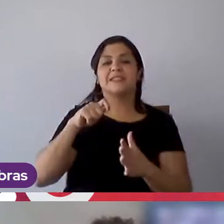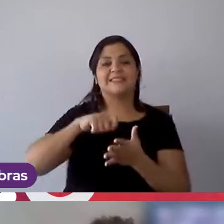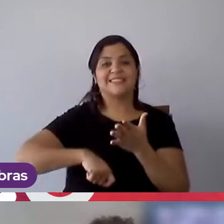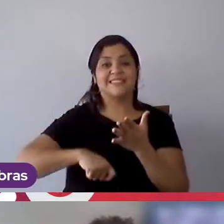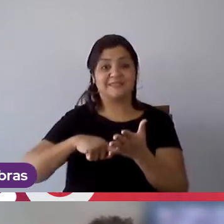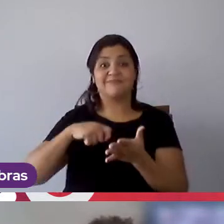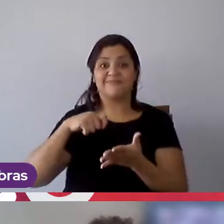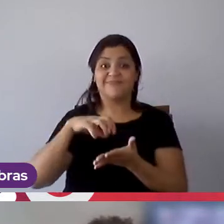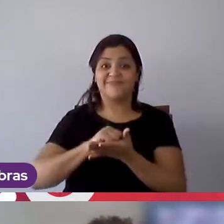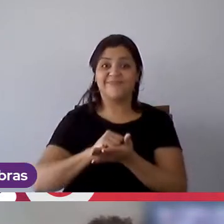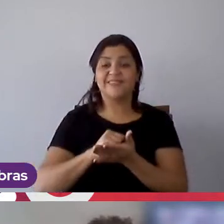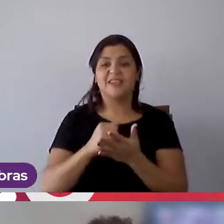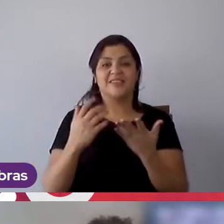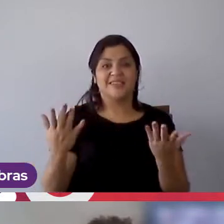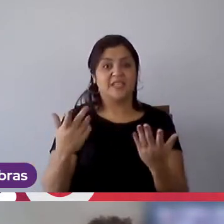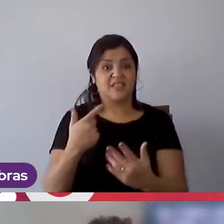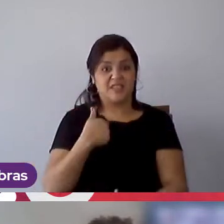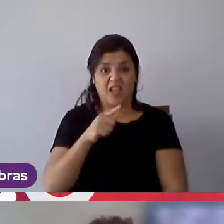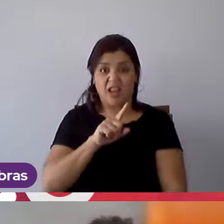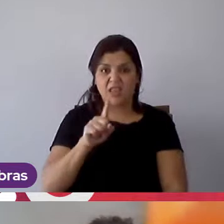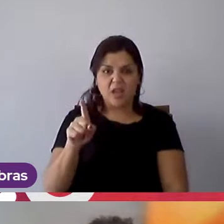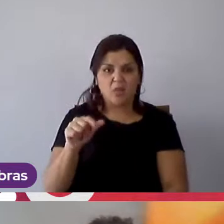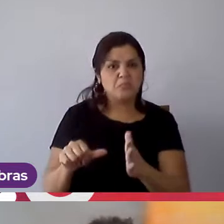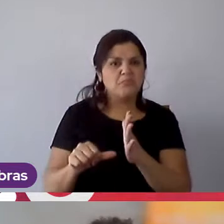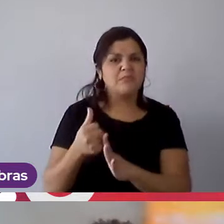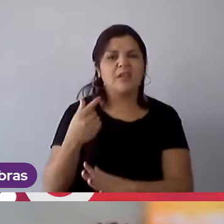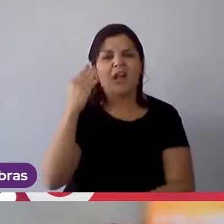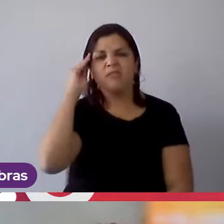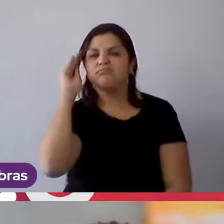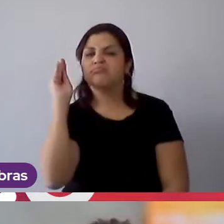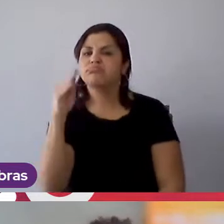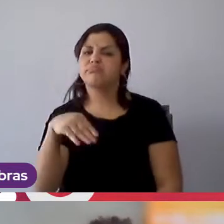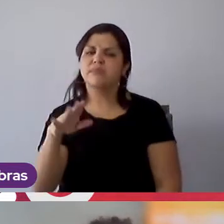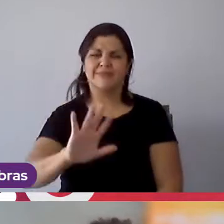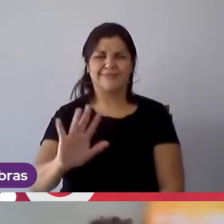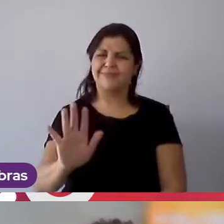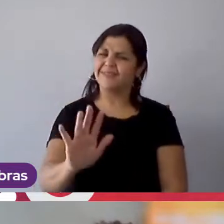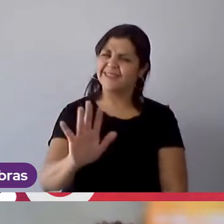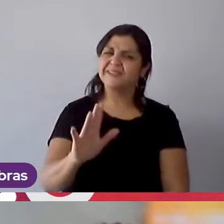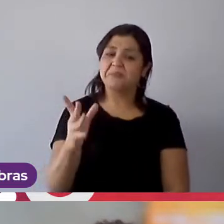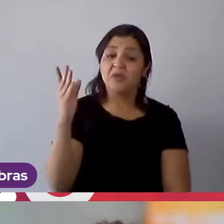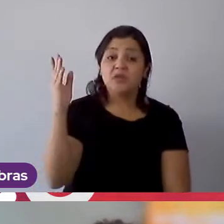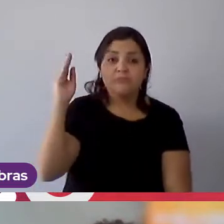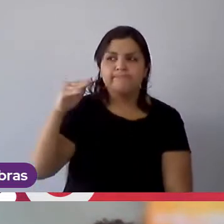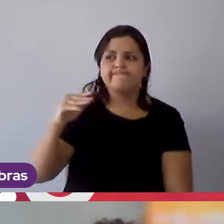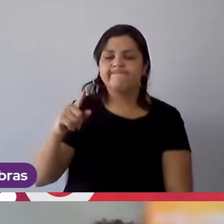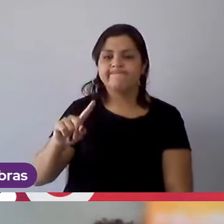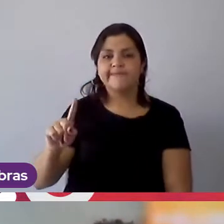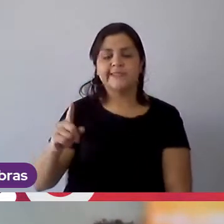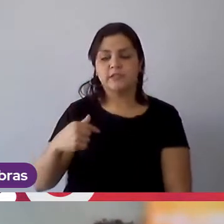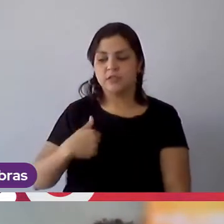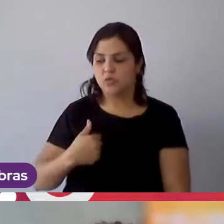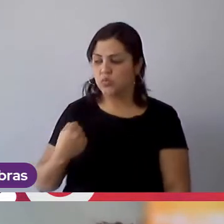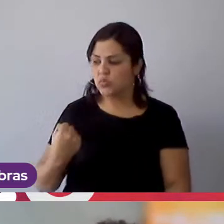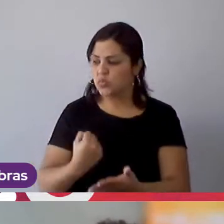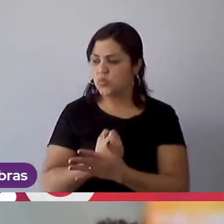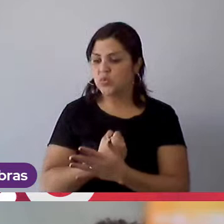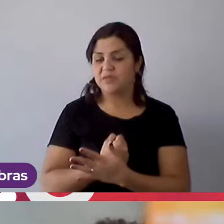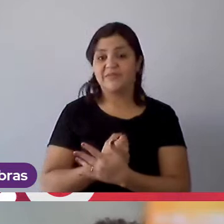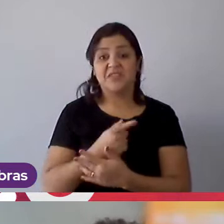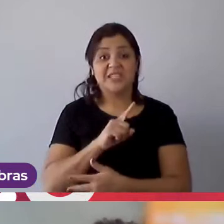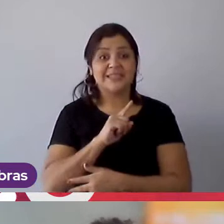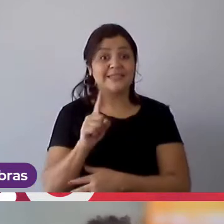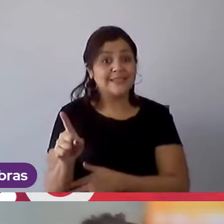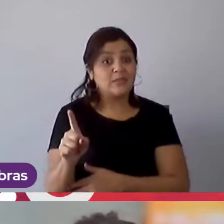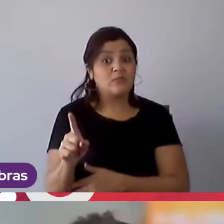e não se desmotivam com não, tá? Um não, pode ser um não para você crescer, e está, eu recebi o meu não primeiro, não foi nem um não na verdade, foi